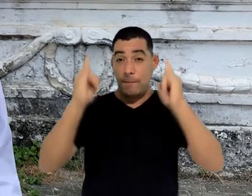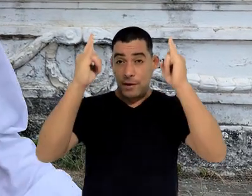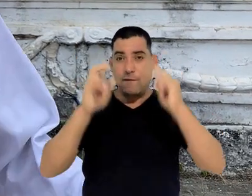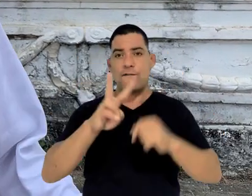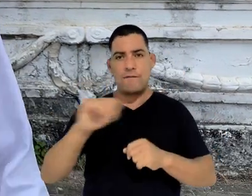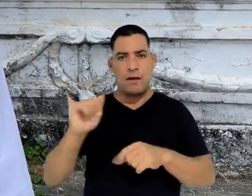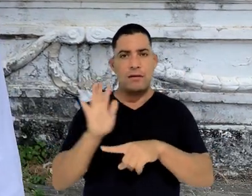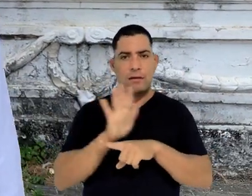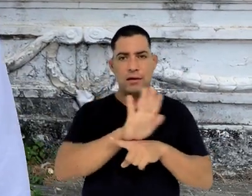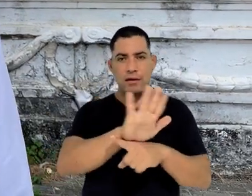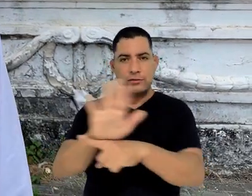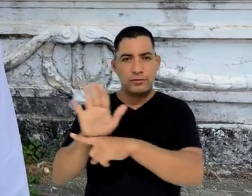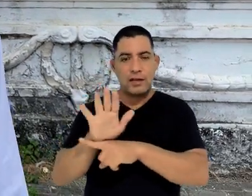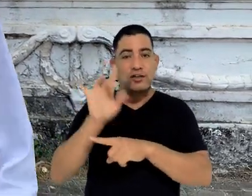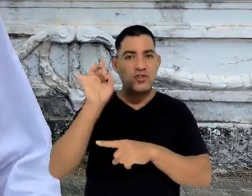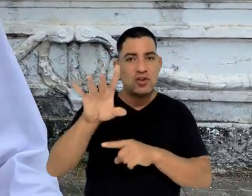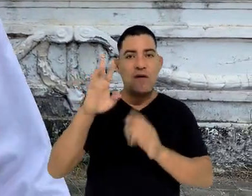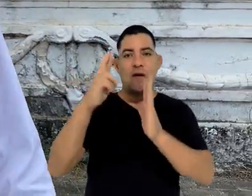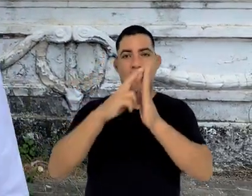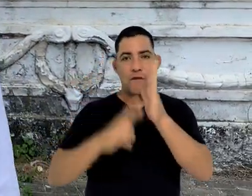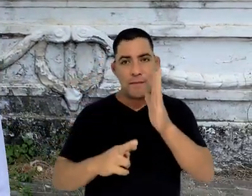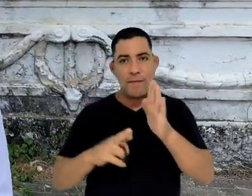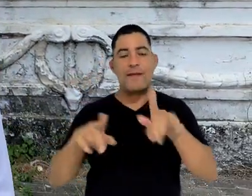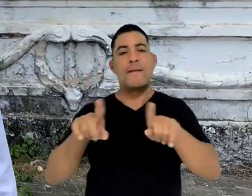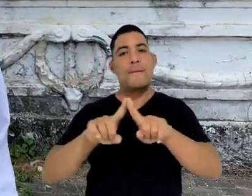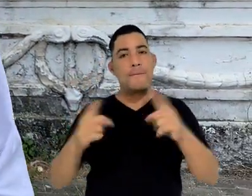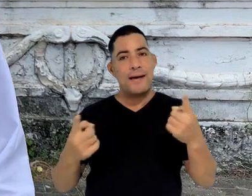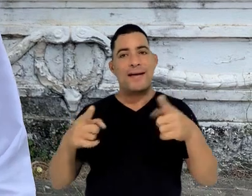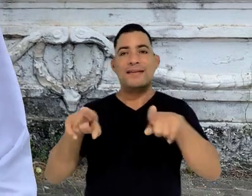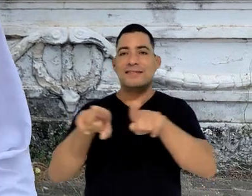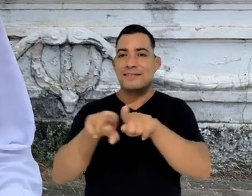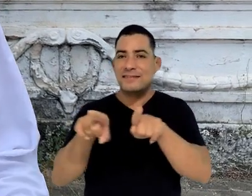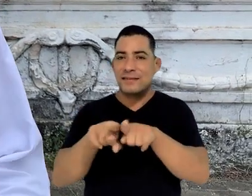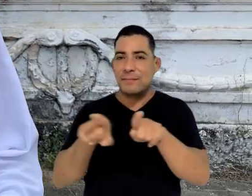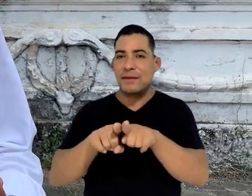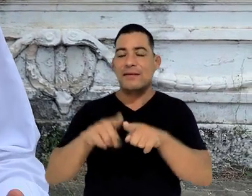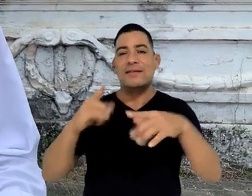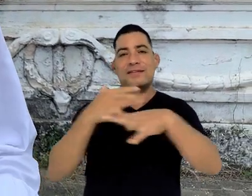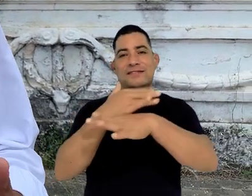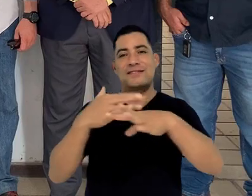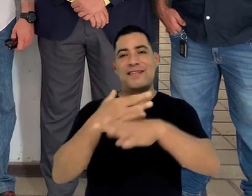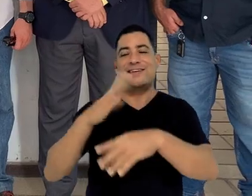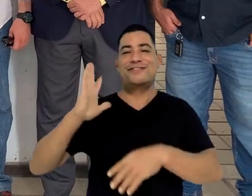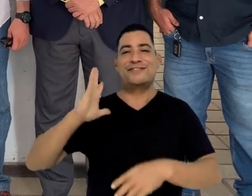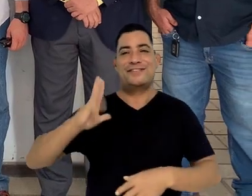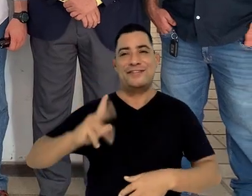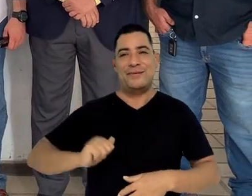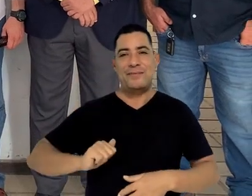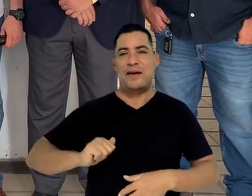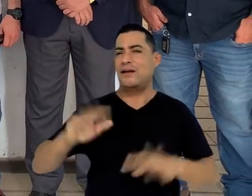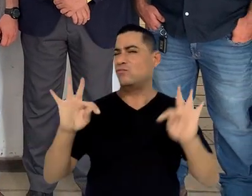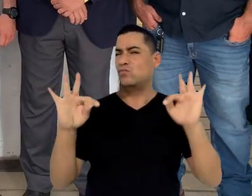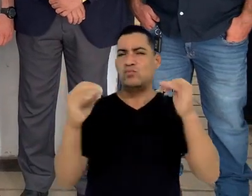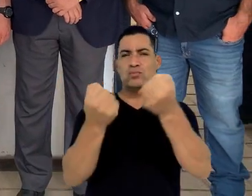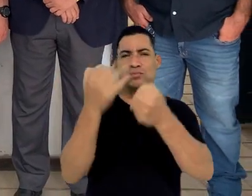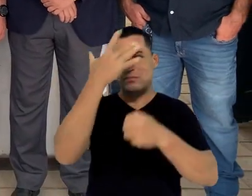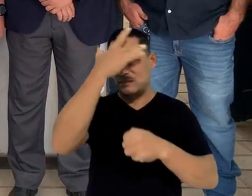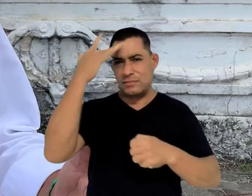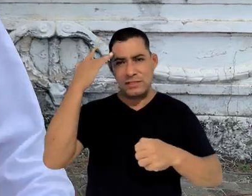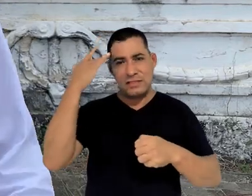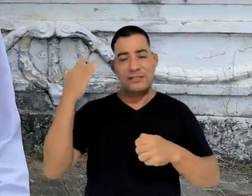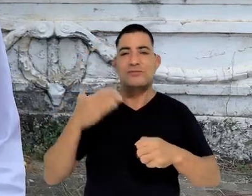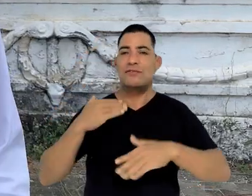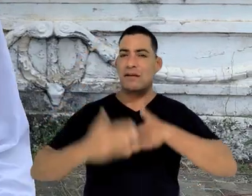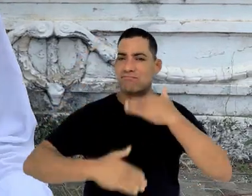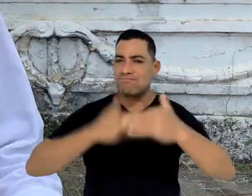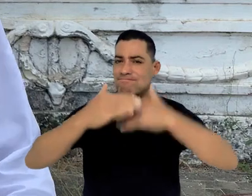esse equipamento é de extrema importância, não apenas para o contexto da organização e funcionamento da Universidade, mas